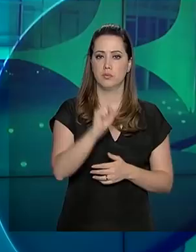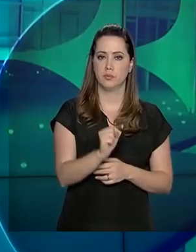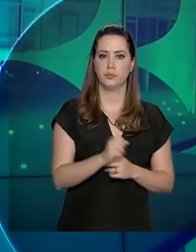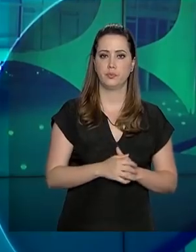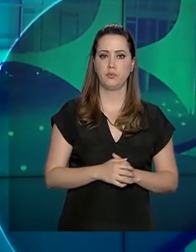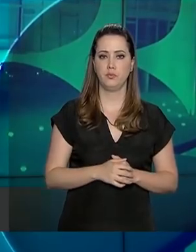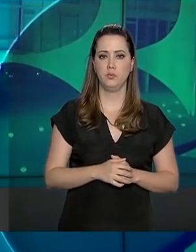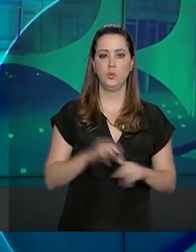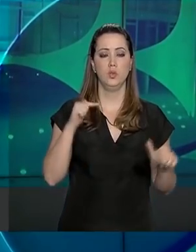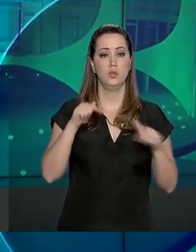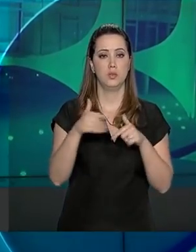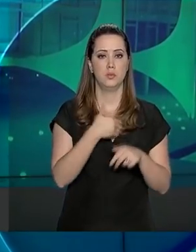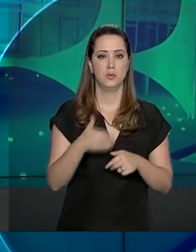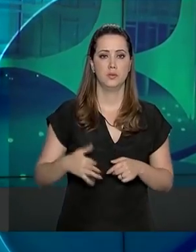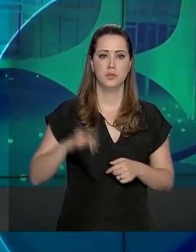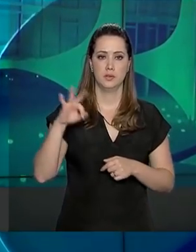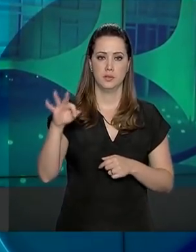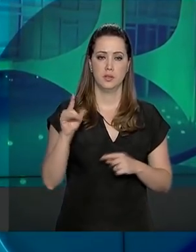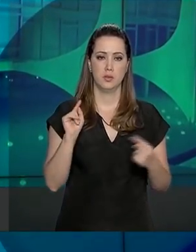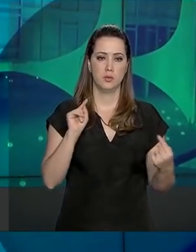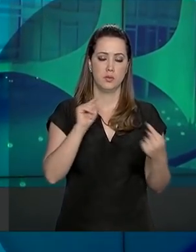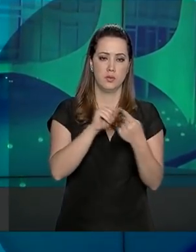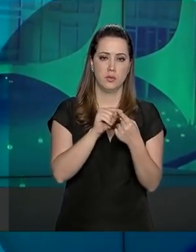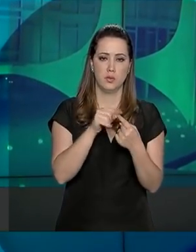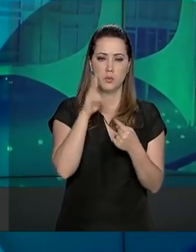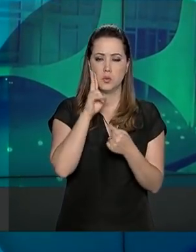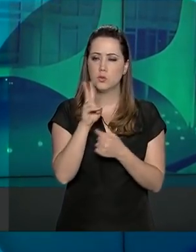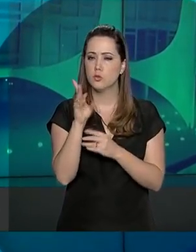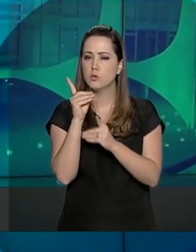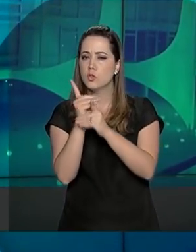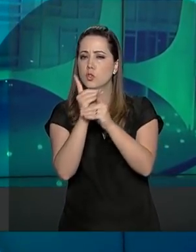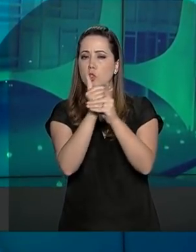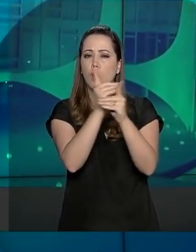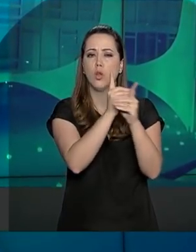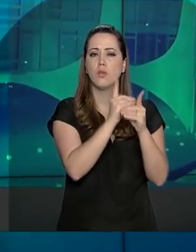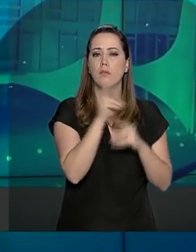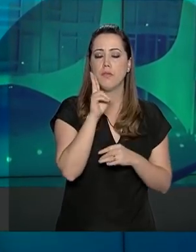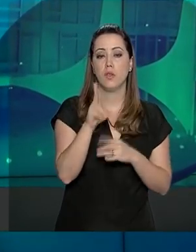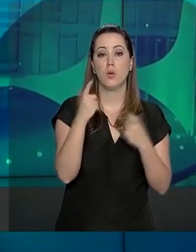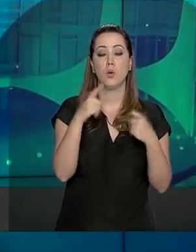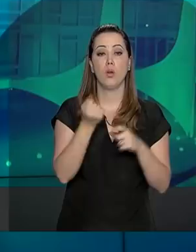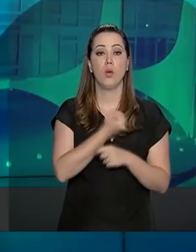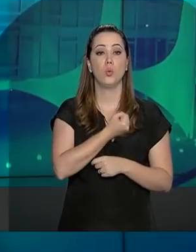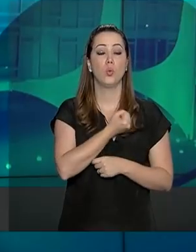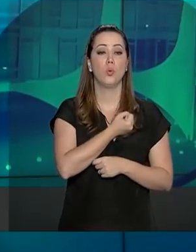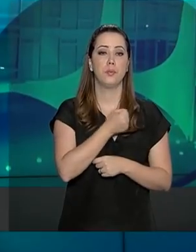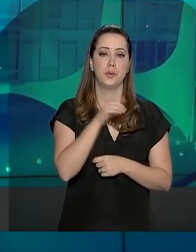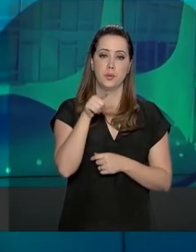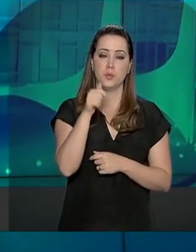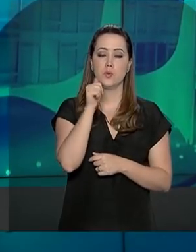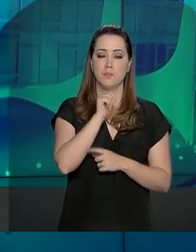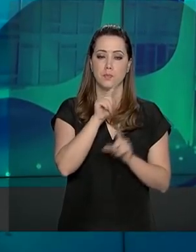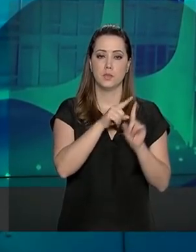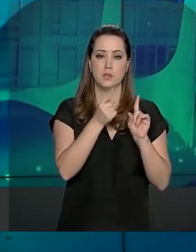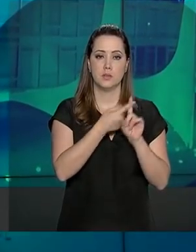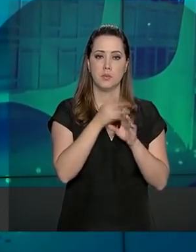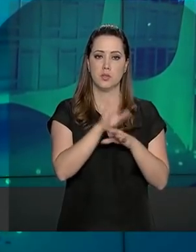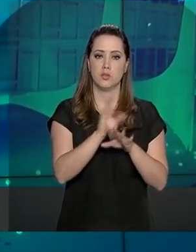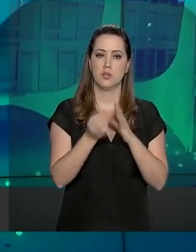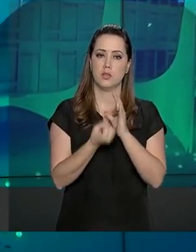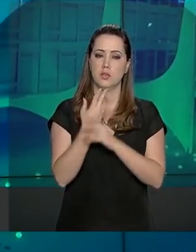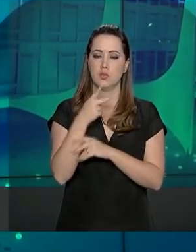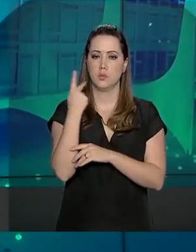2018. A iniciativa do governo federal tem o objetivo de mapear o número de casos para apoiar a